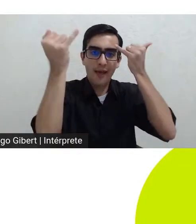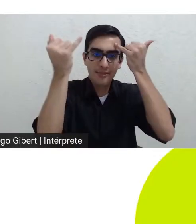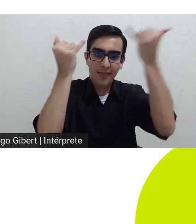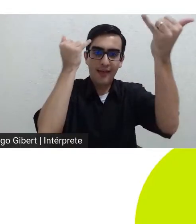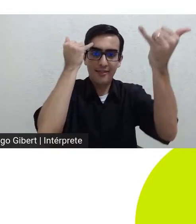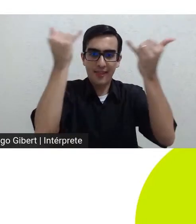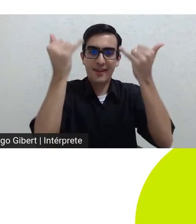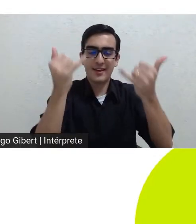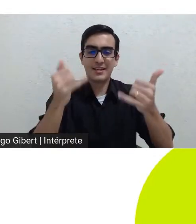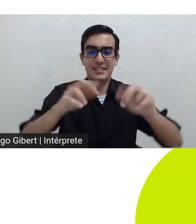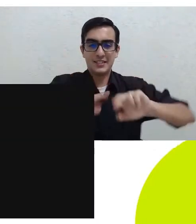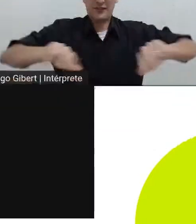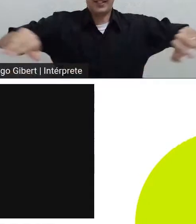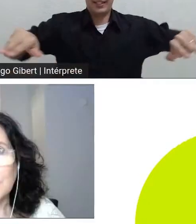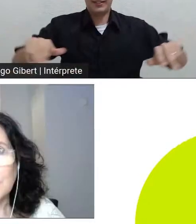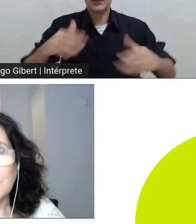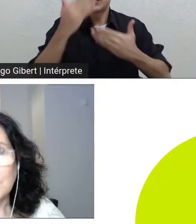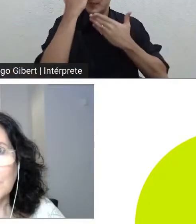obrigada